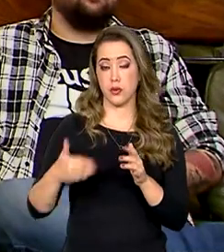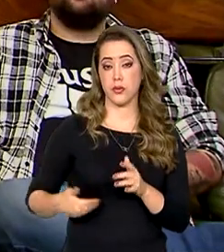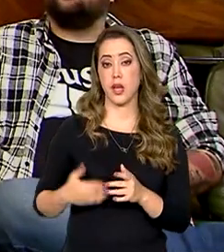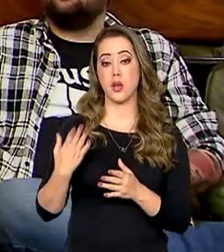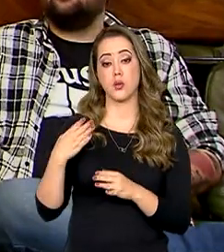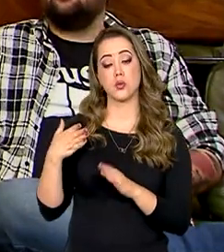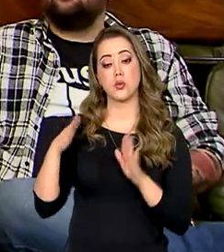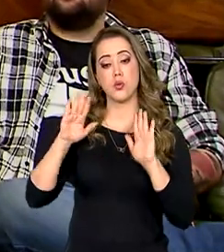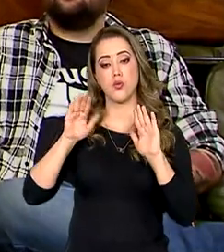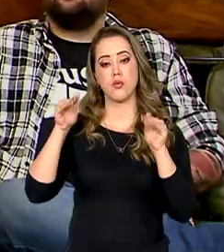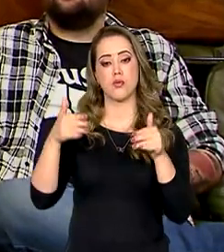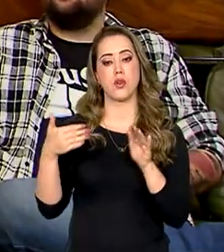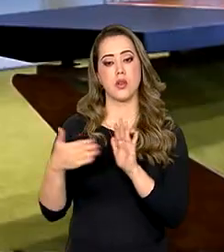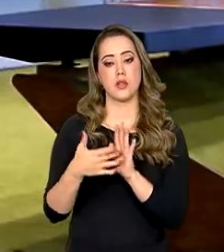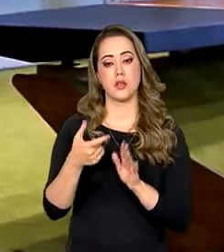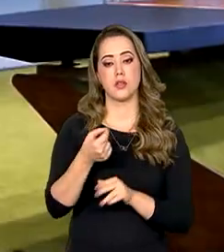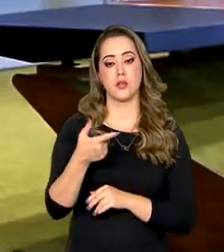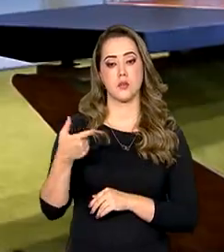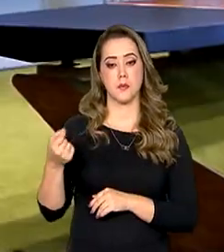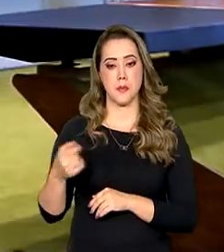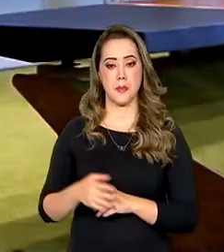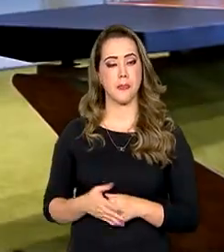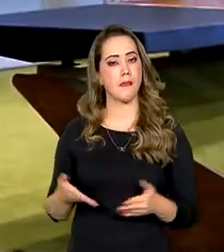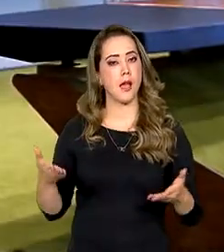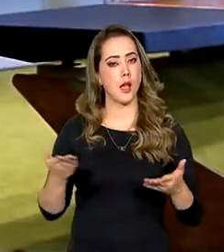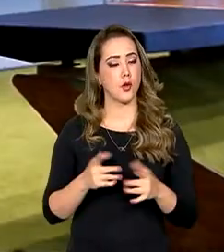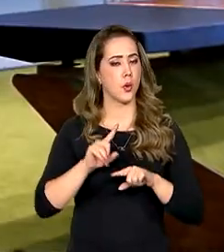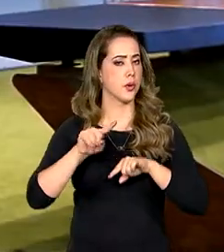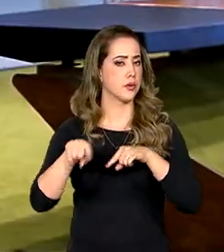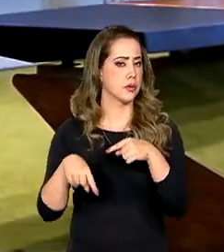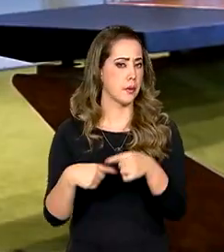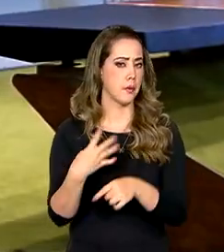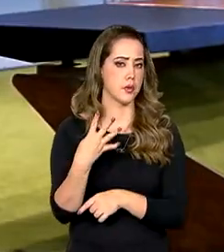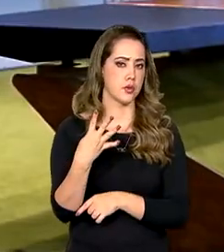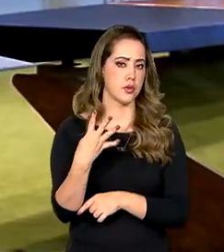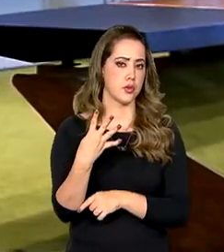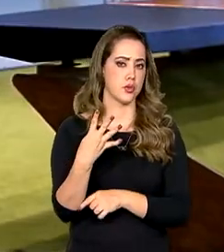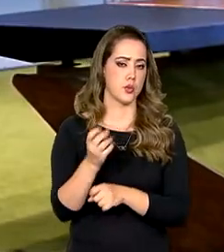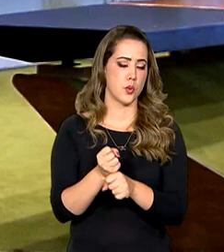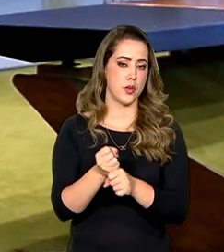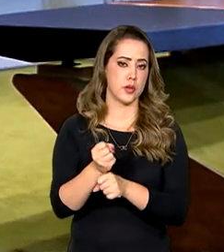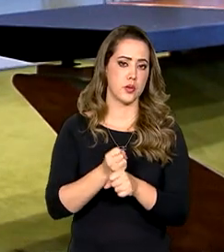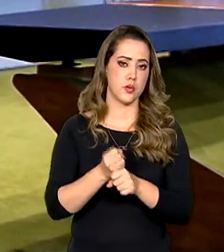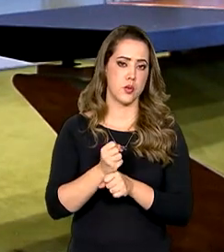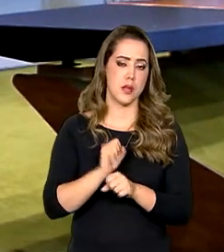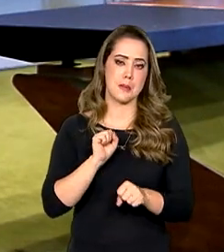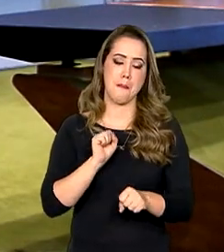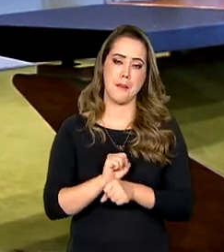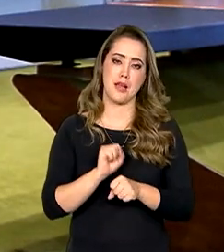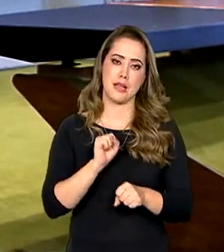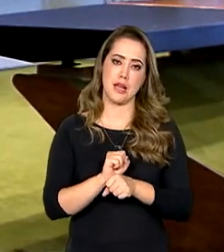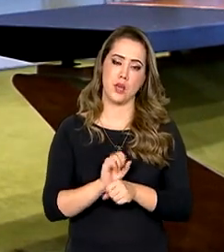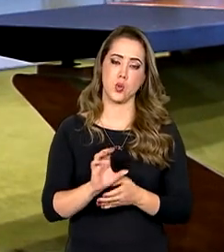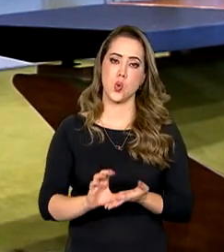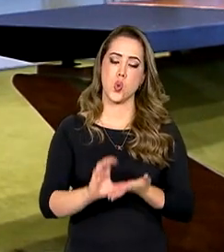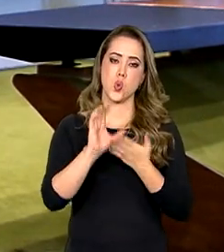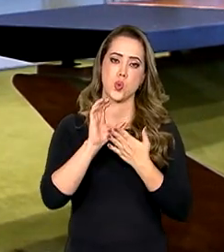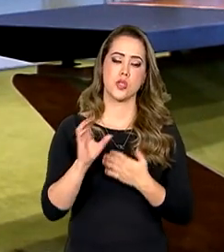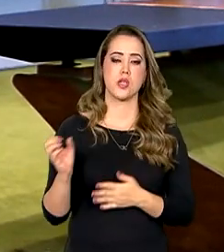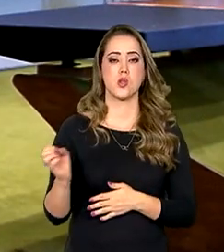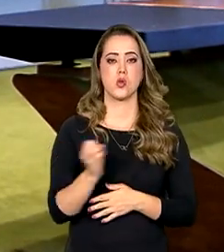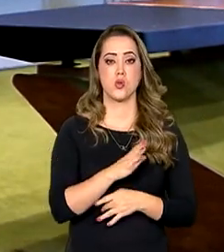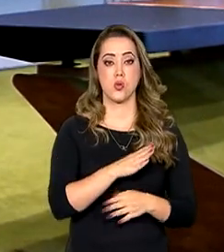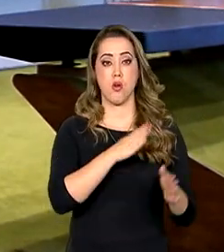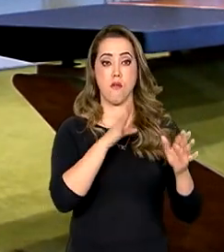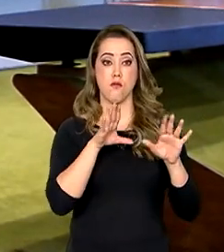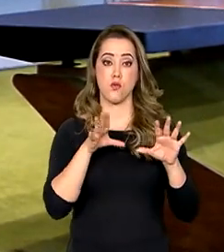até 2020. Agora, depois de quatro anos praticamente parado, o Conselho ganha nova